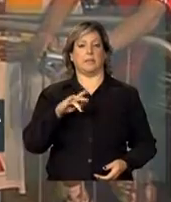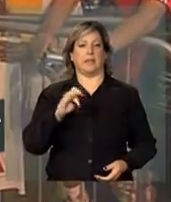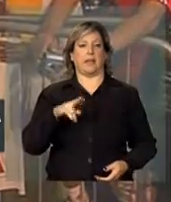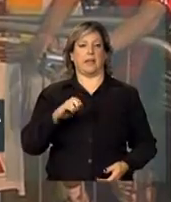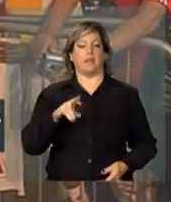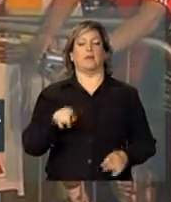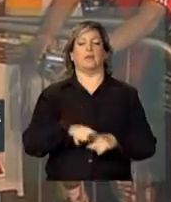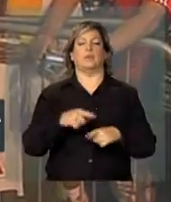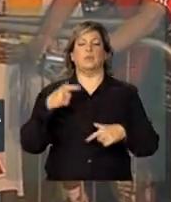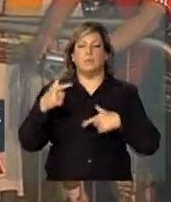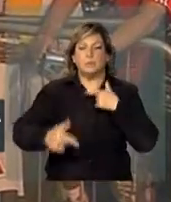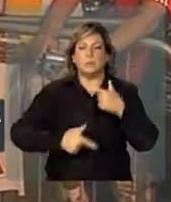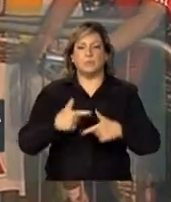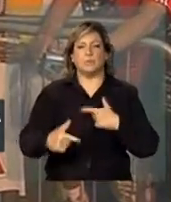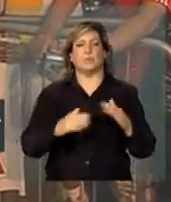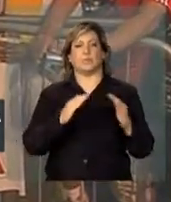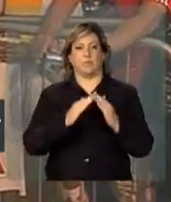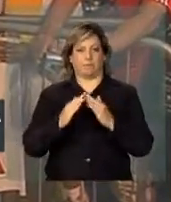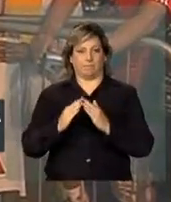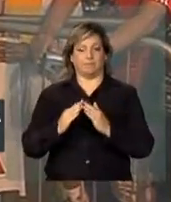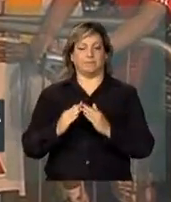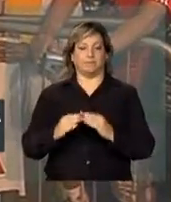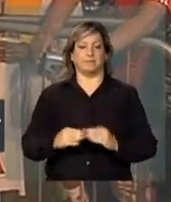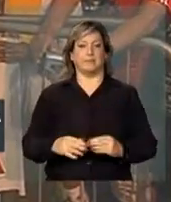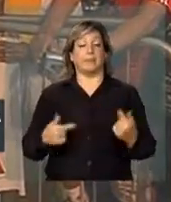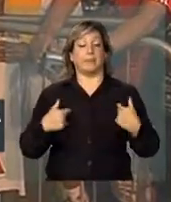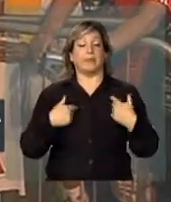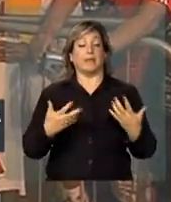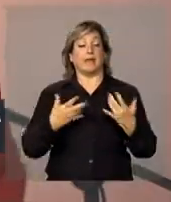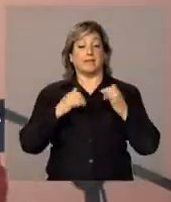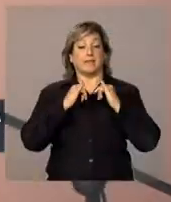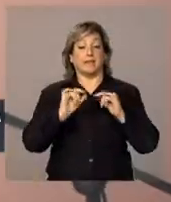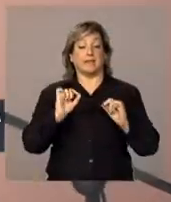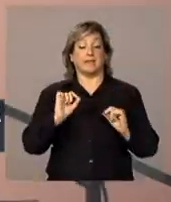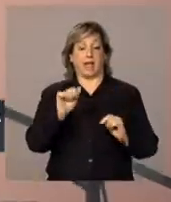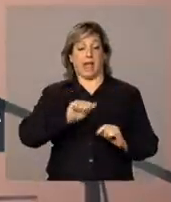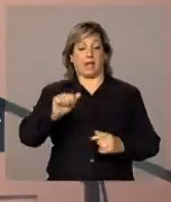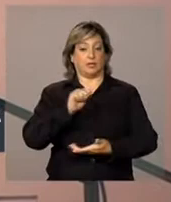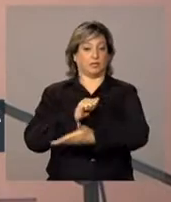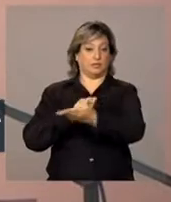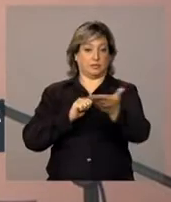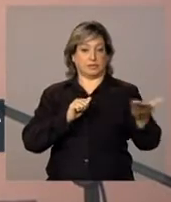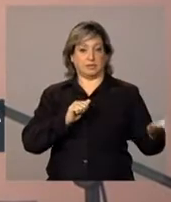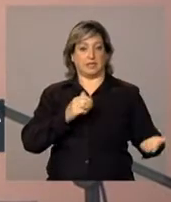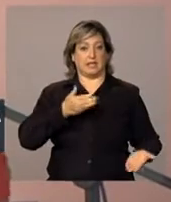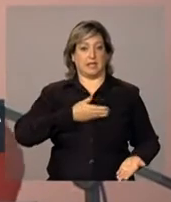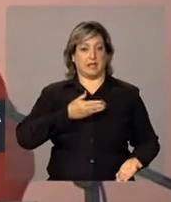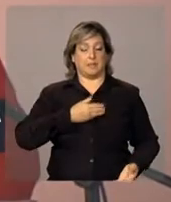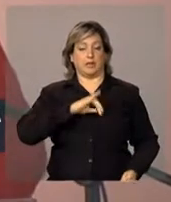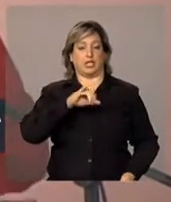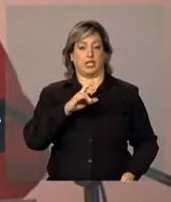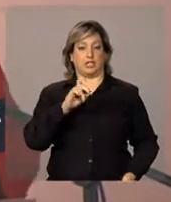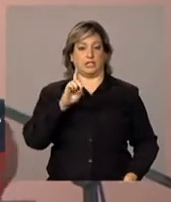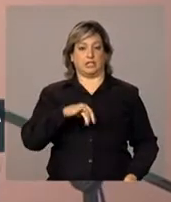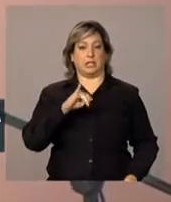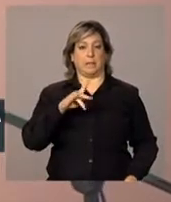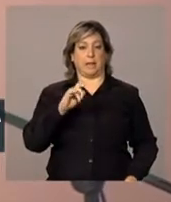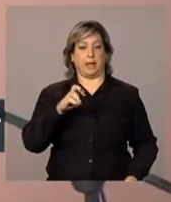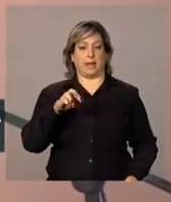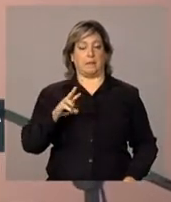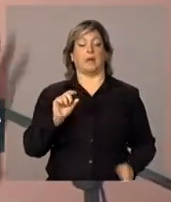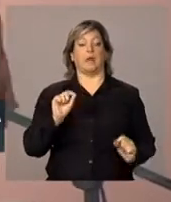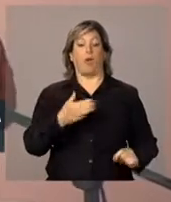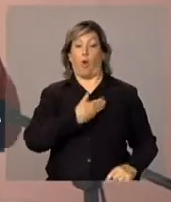luta pela moradia. Eu queria dizer à Associação Amigos do Jardim Ipanema que o governo